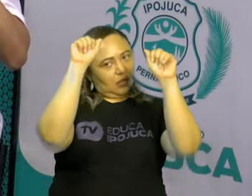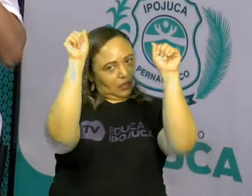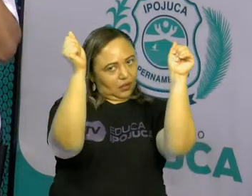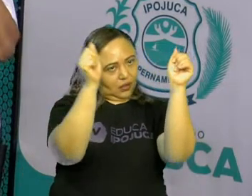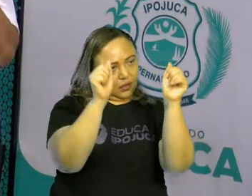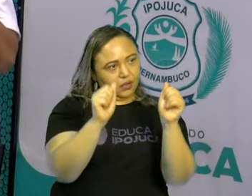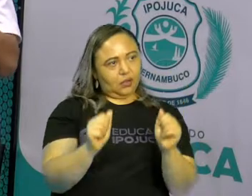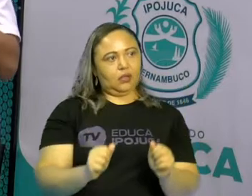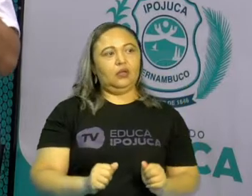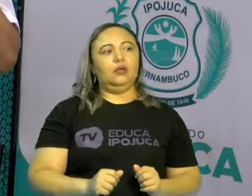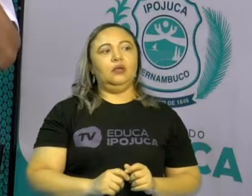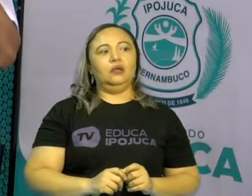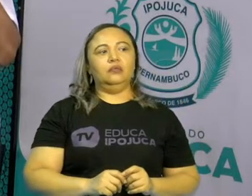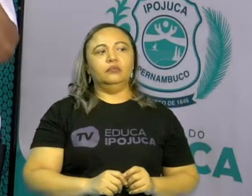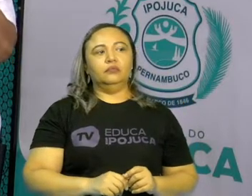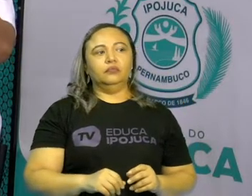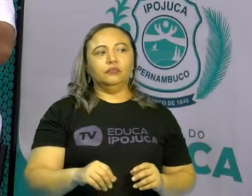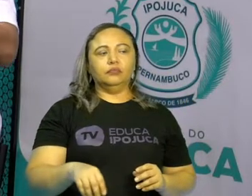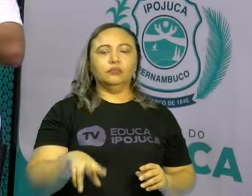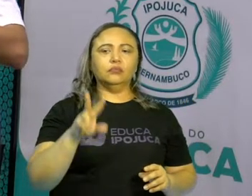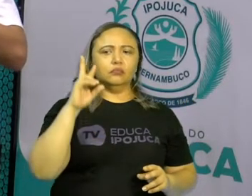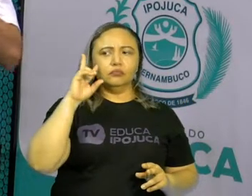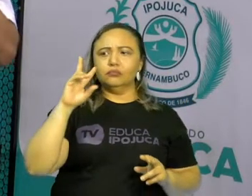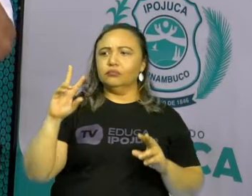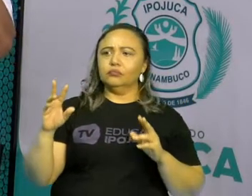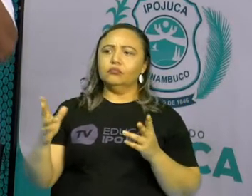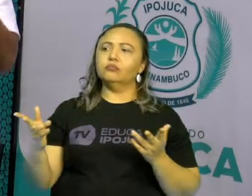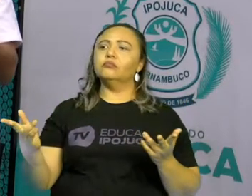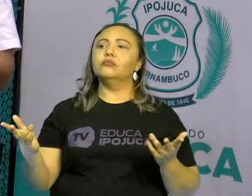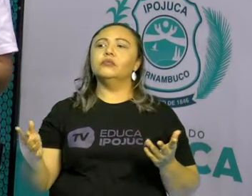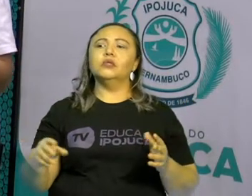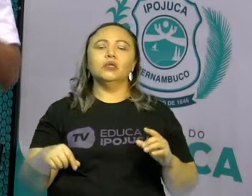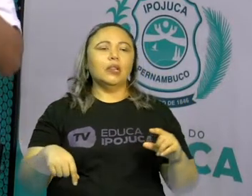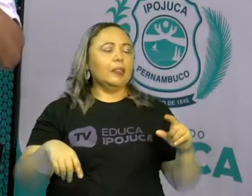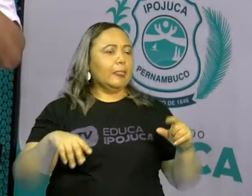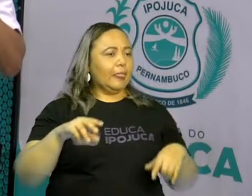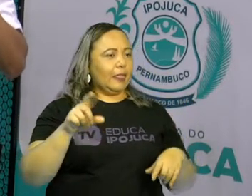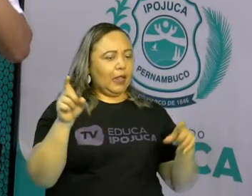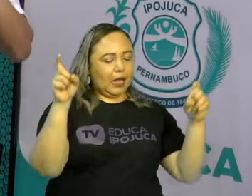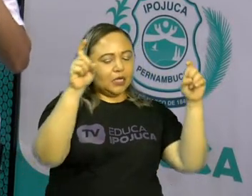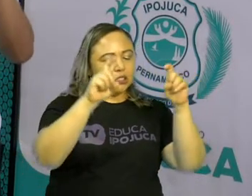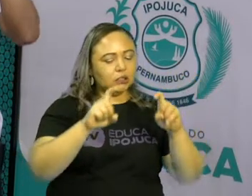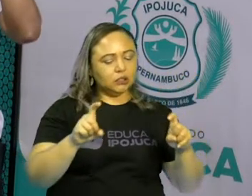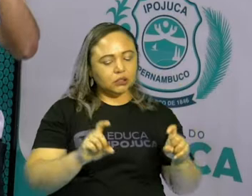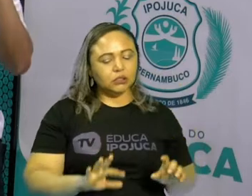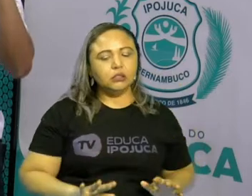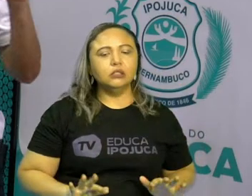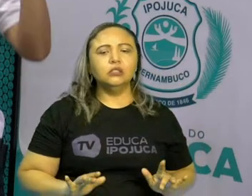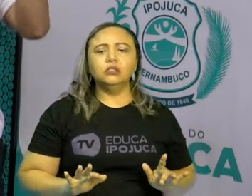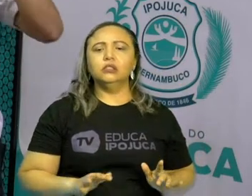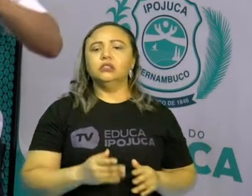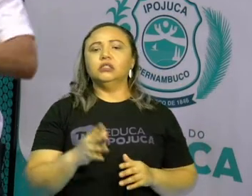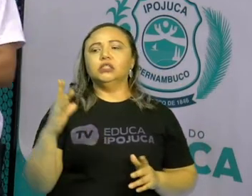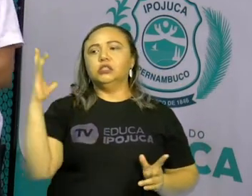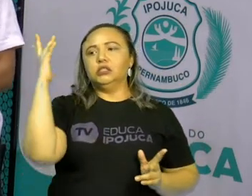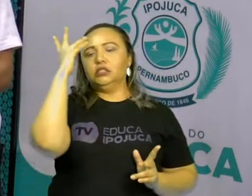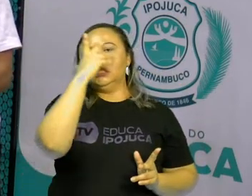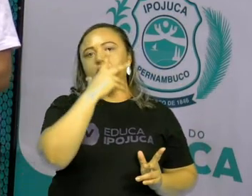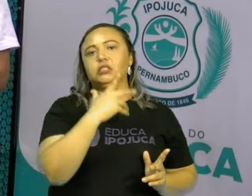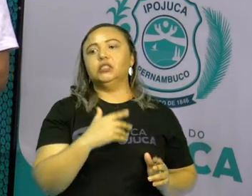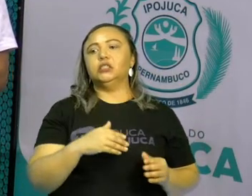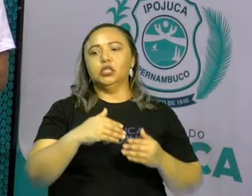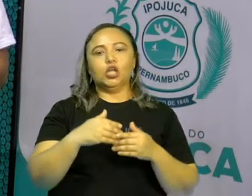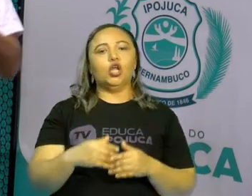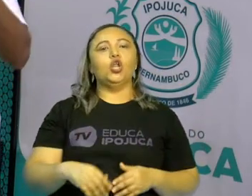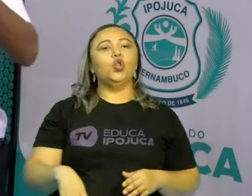Eu vi em Camela, vi em Nossa Senhora do Ó, vi pela internet. Cada arte linda nos muros das